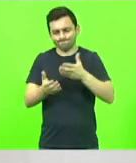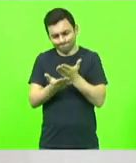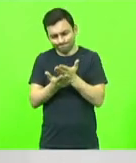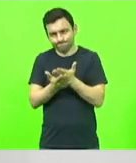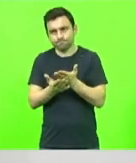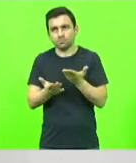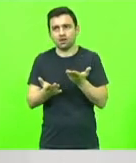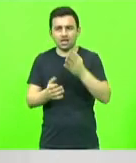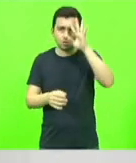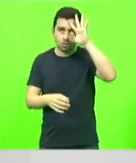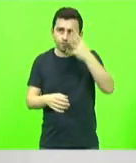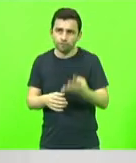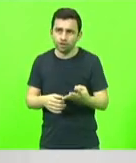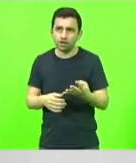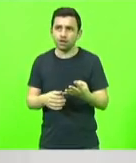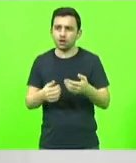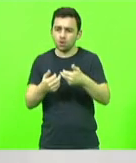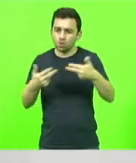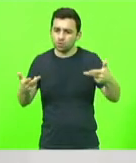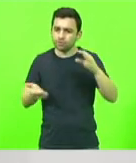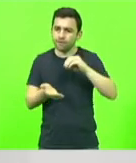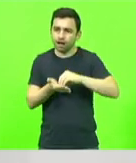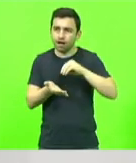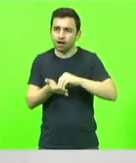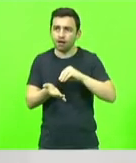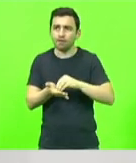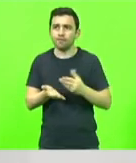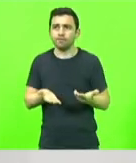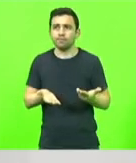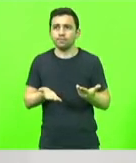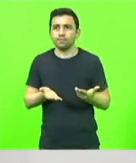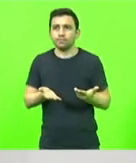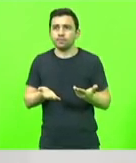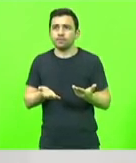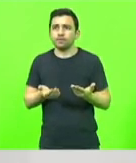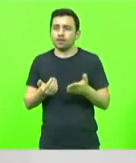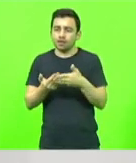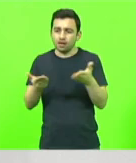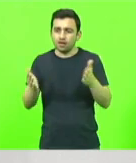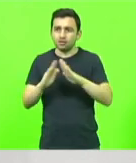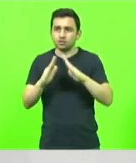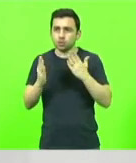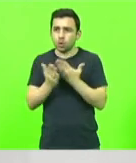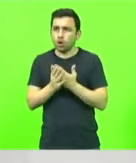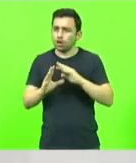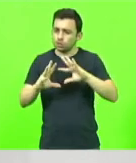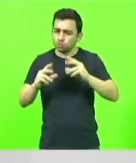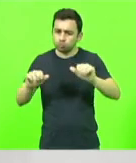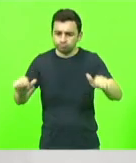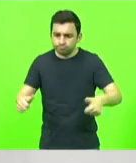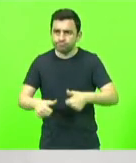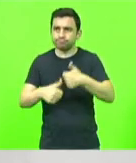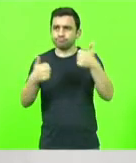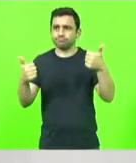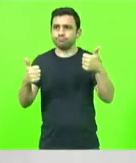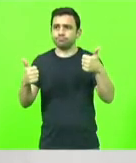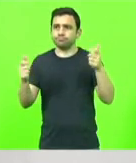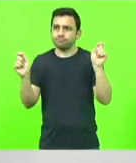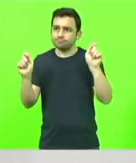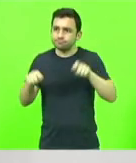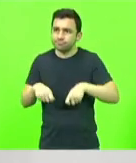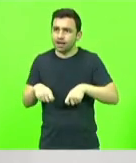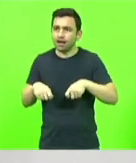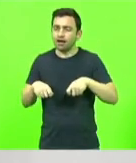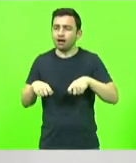resolver o que está faltando e colocar essas escolas de pé, oferecendo um ambiente